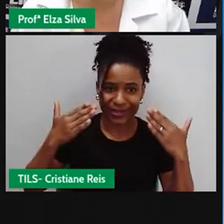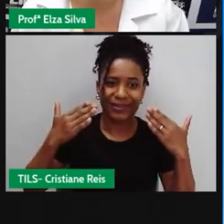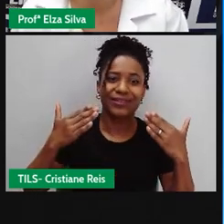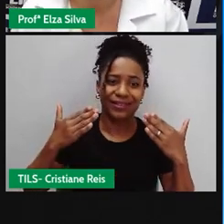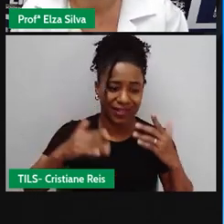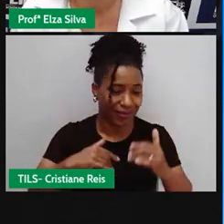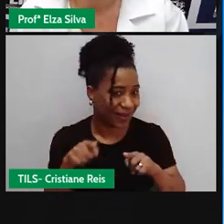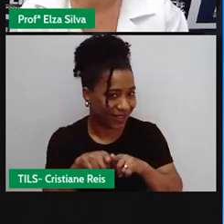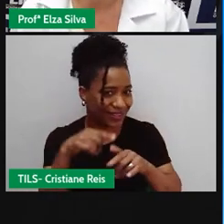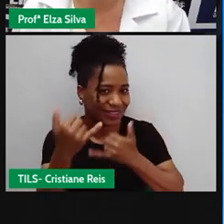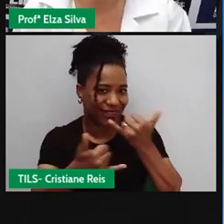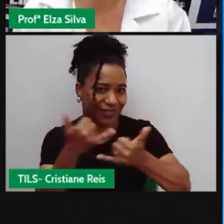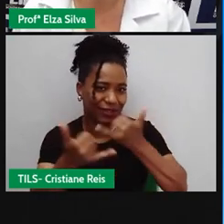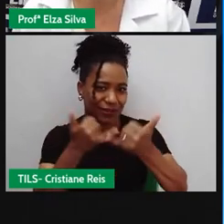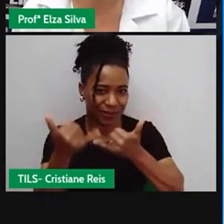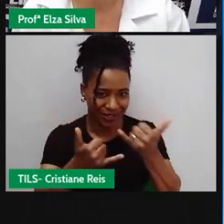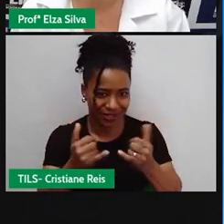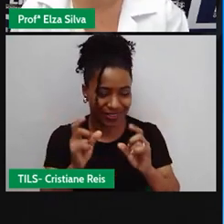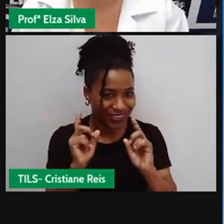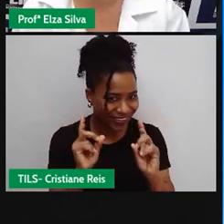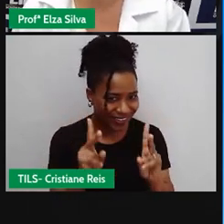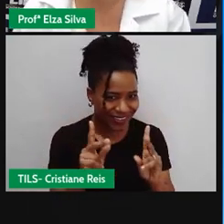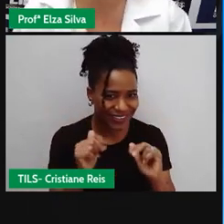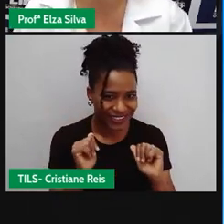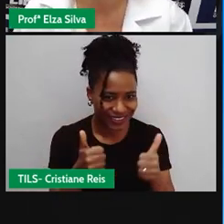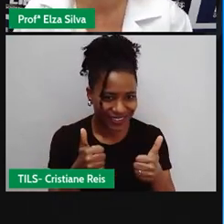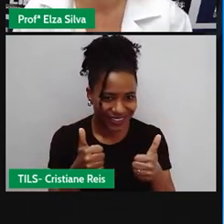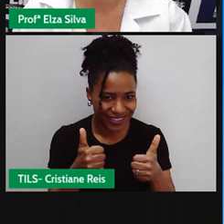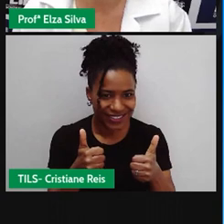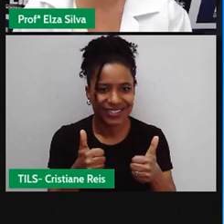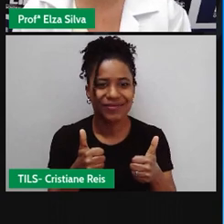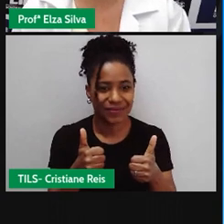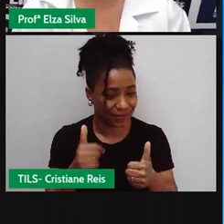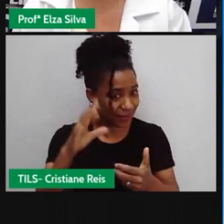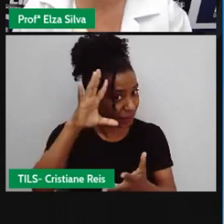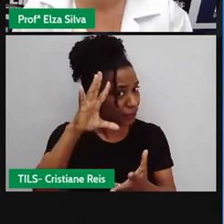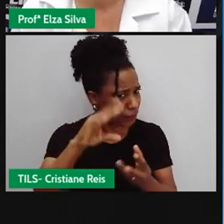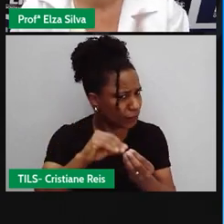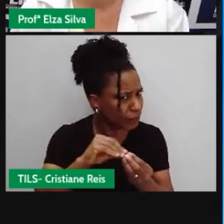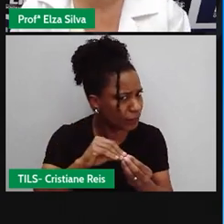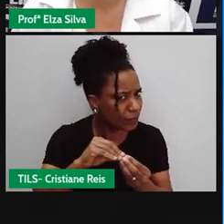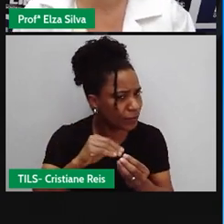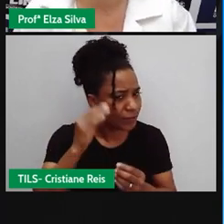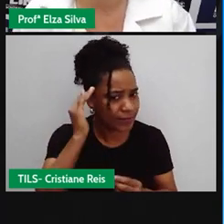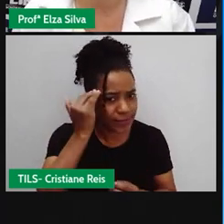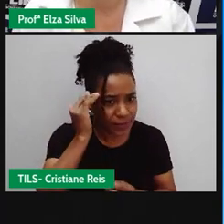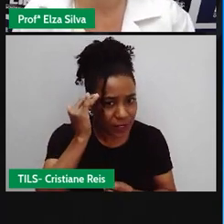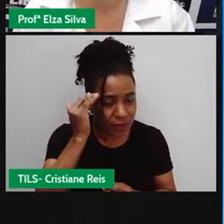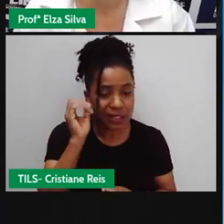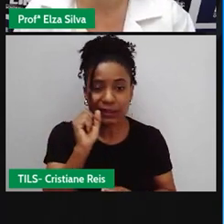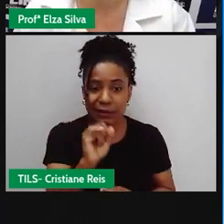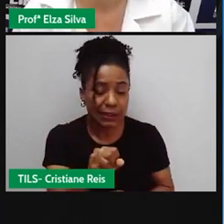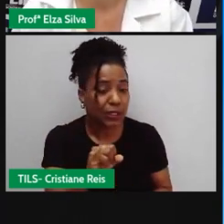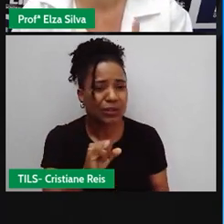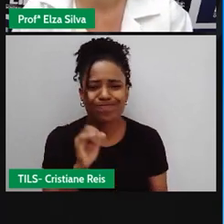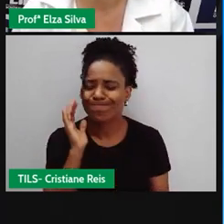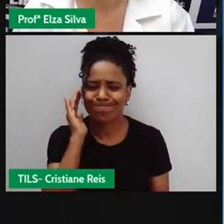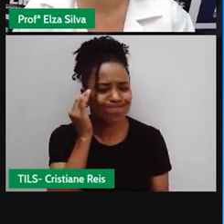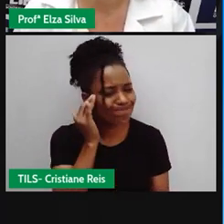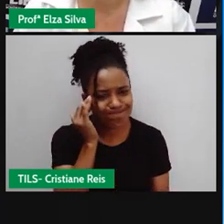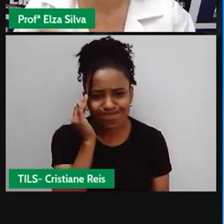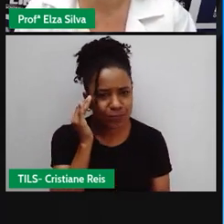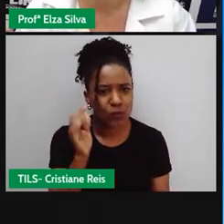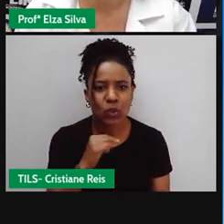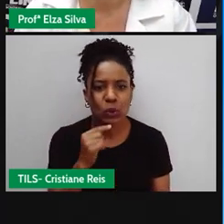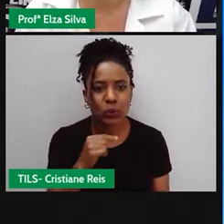Aventura Ok Students Did you understand? Vocês entenderam? Caso tenha ficado Alguma dúvida Não